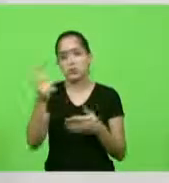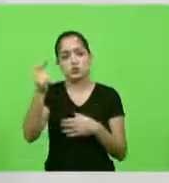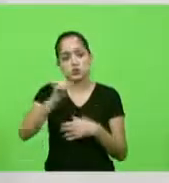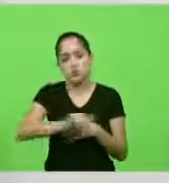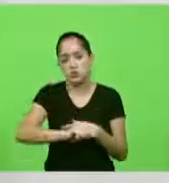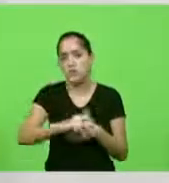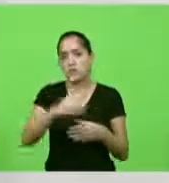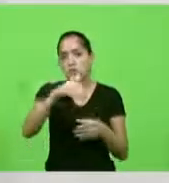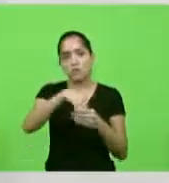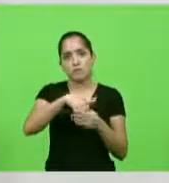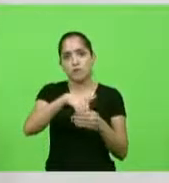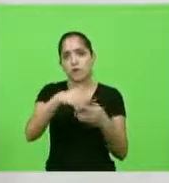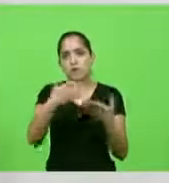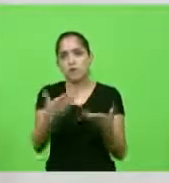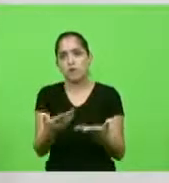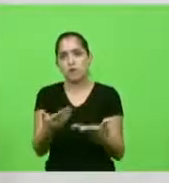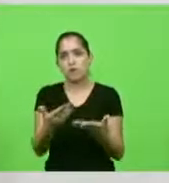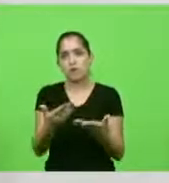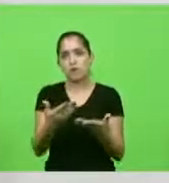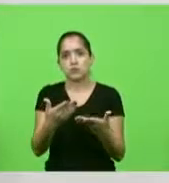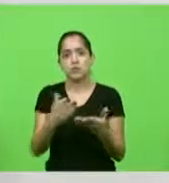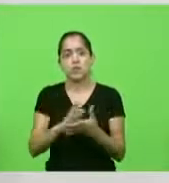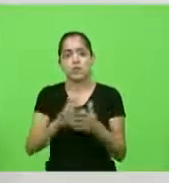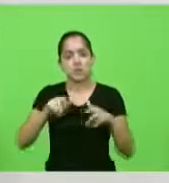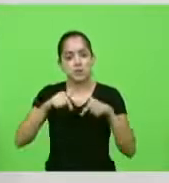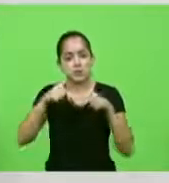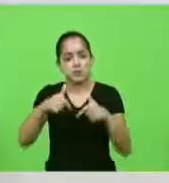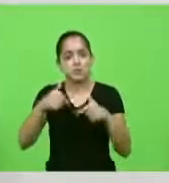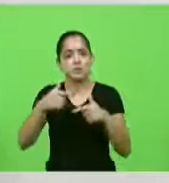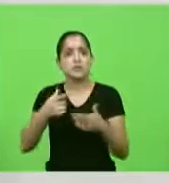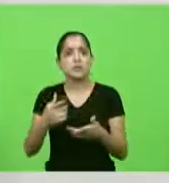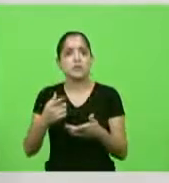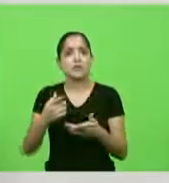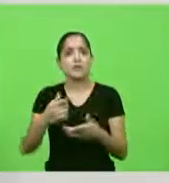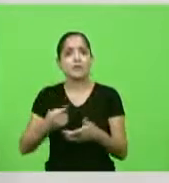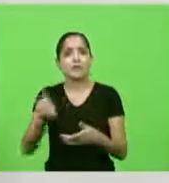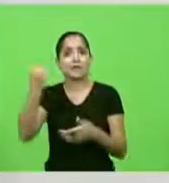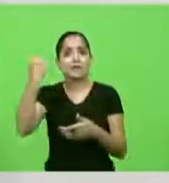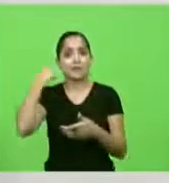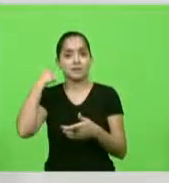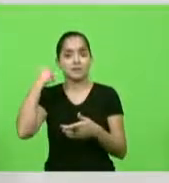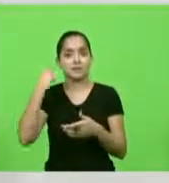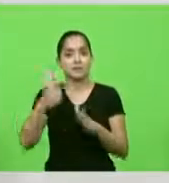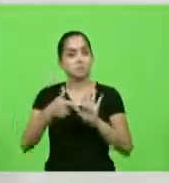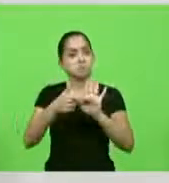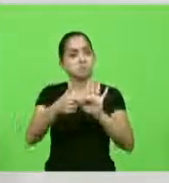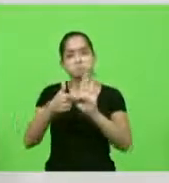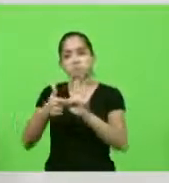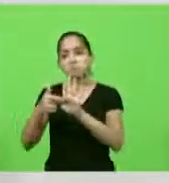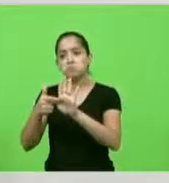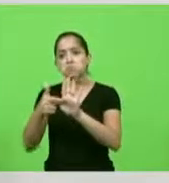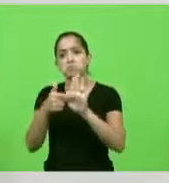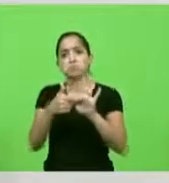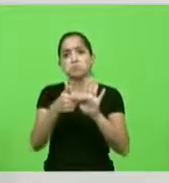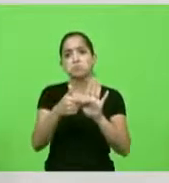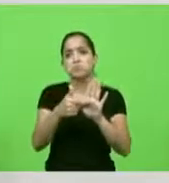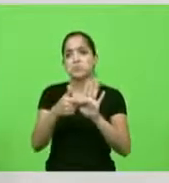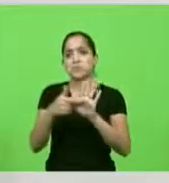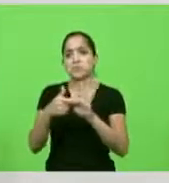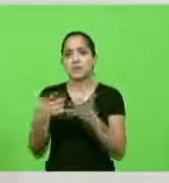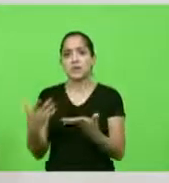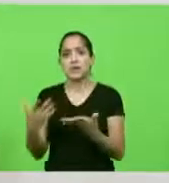meus posicionamentos anteriores jogados para a plateia e colher elogios